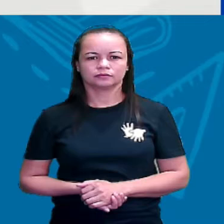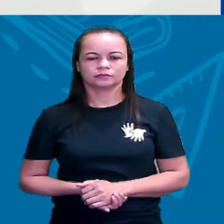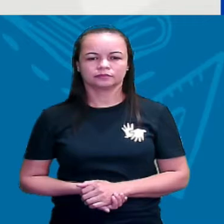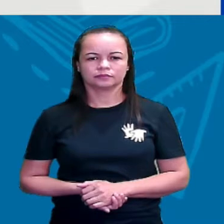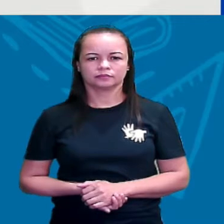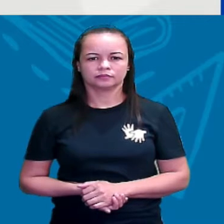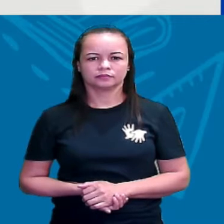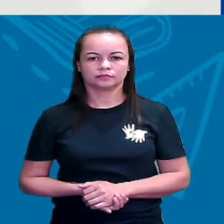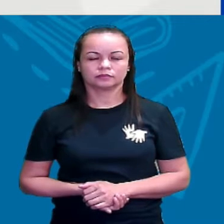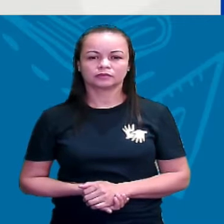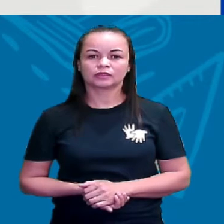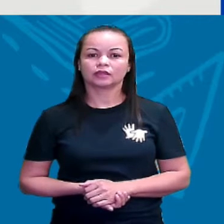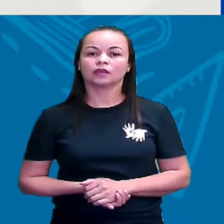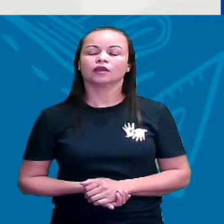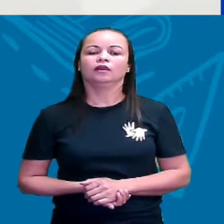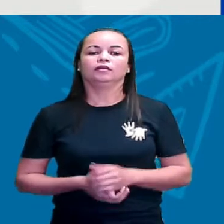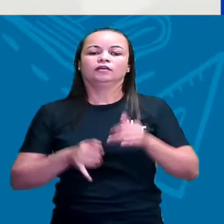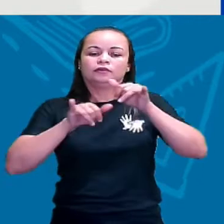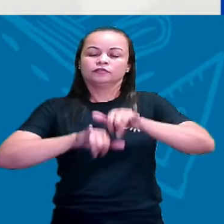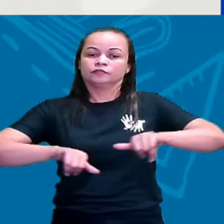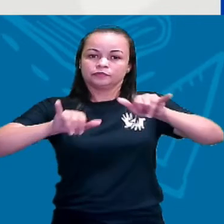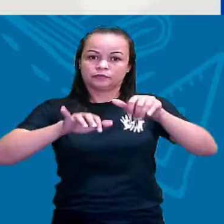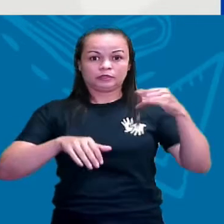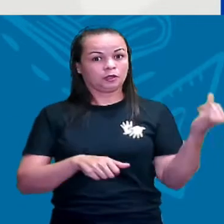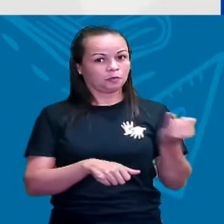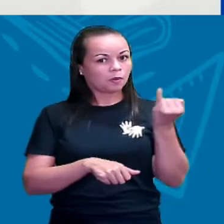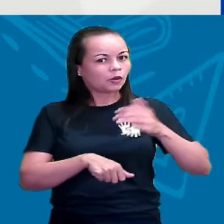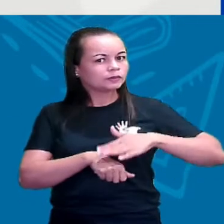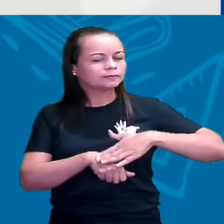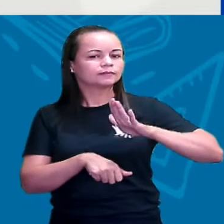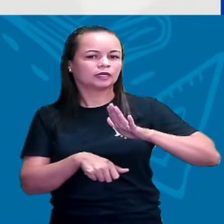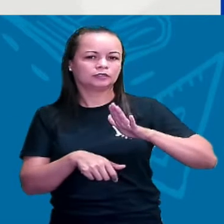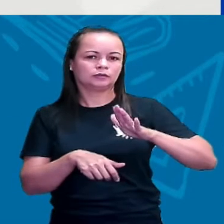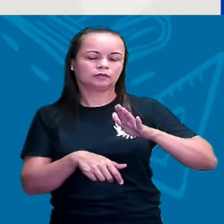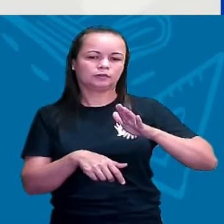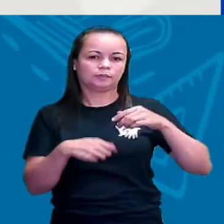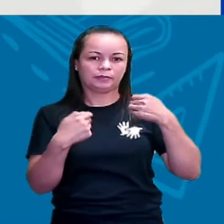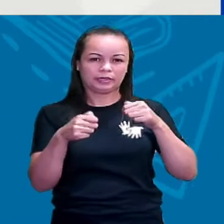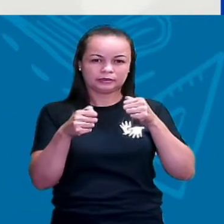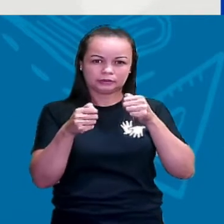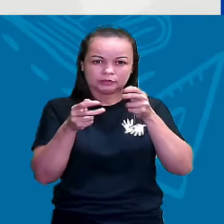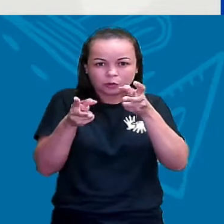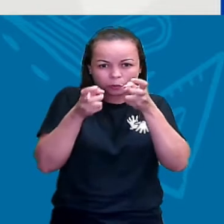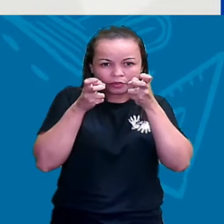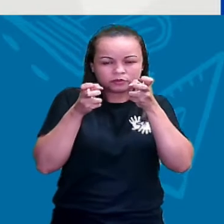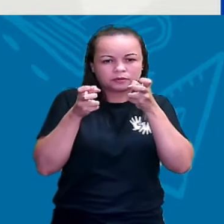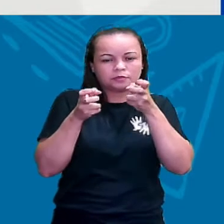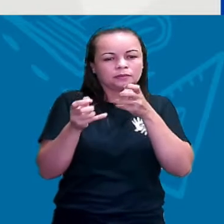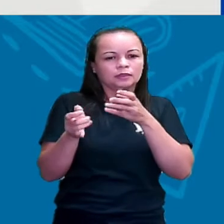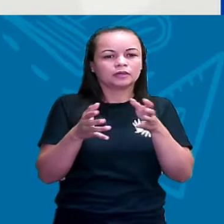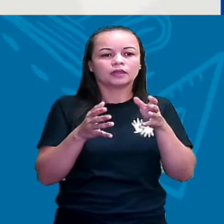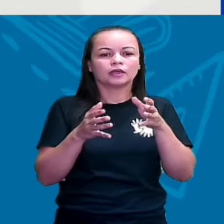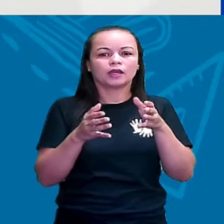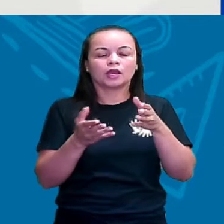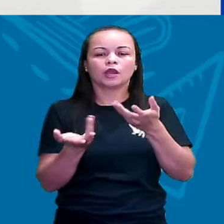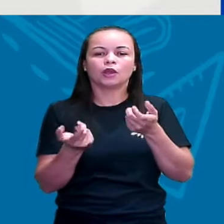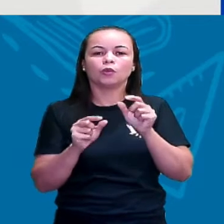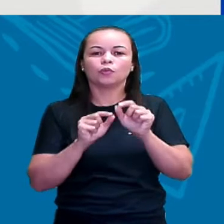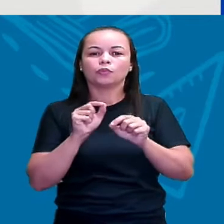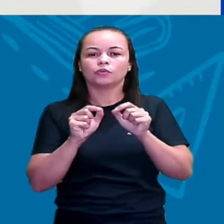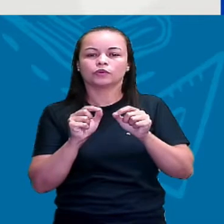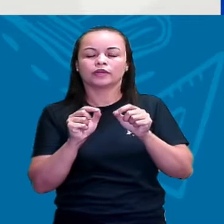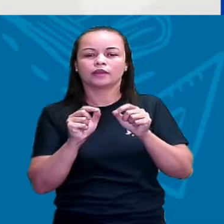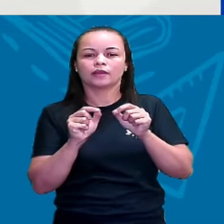Outra informação importante que a gente precisa tentar é, em relação... relação ao sentido,